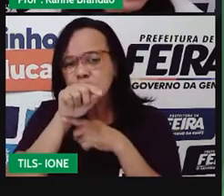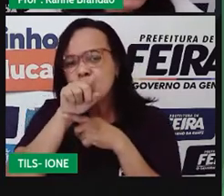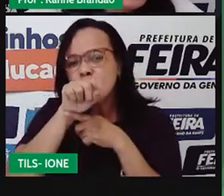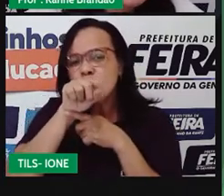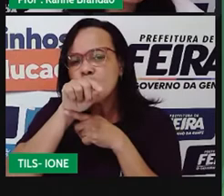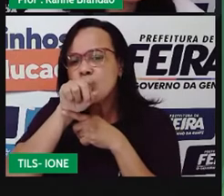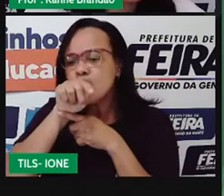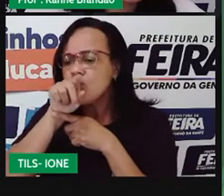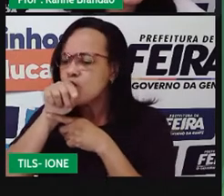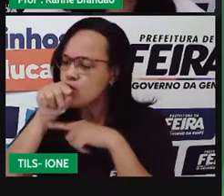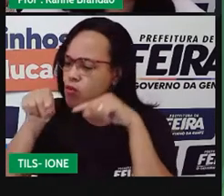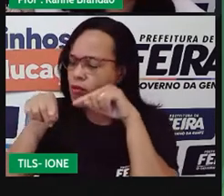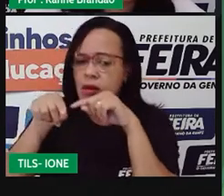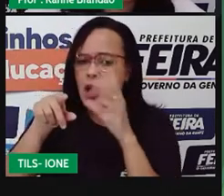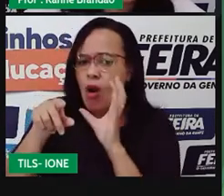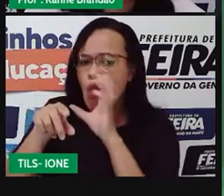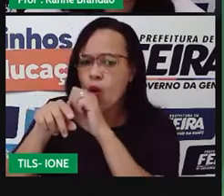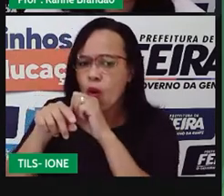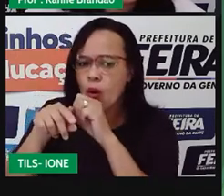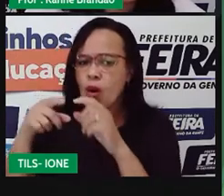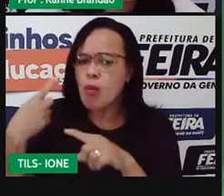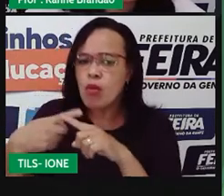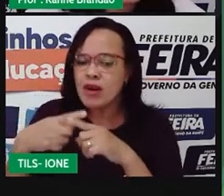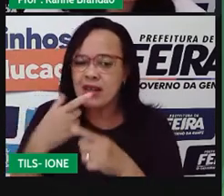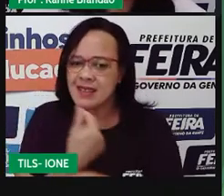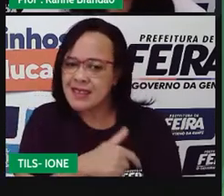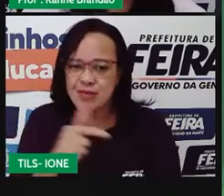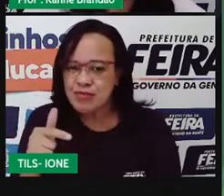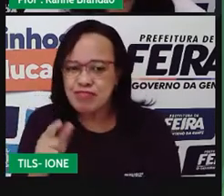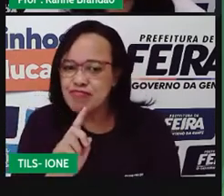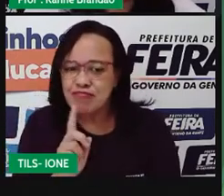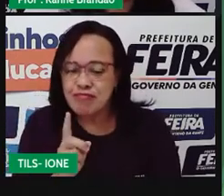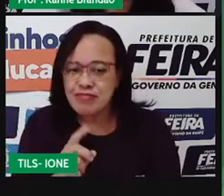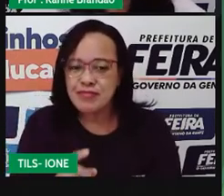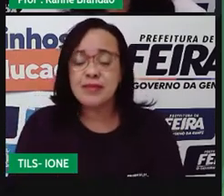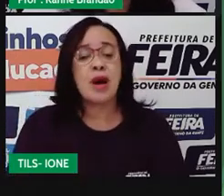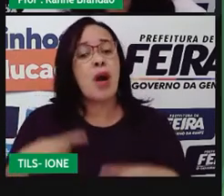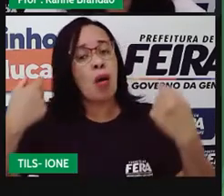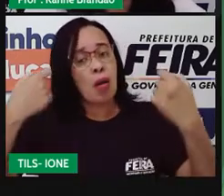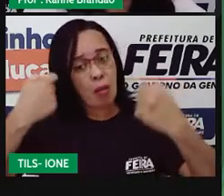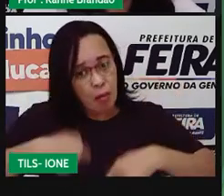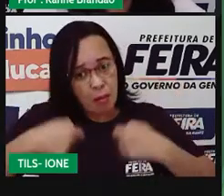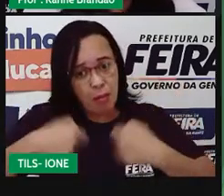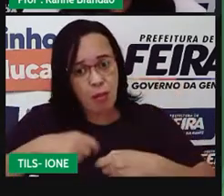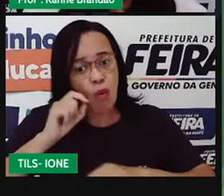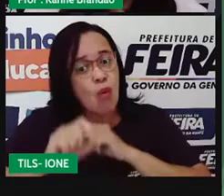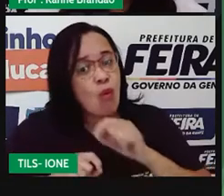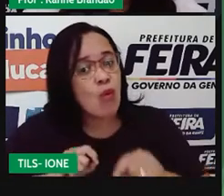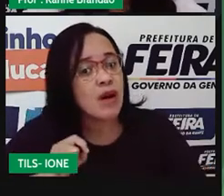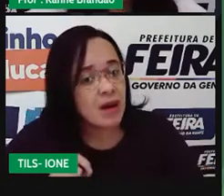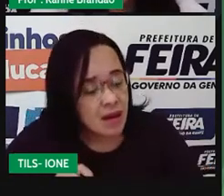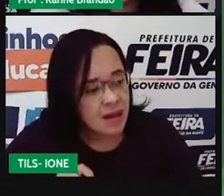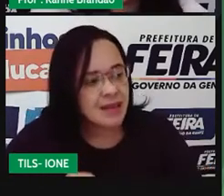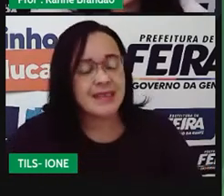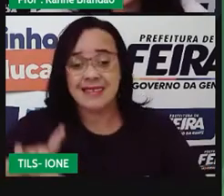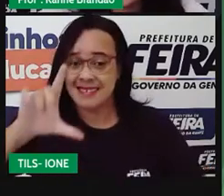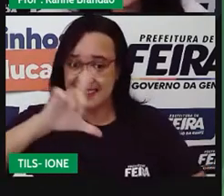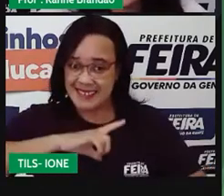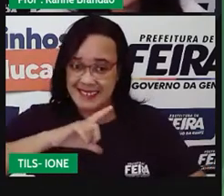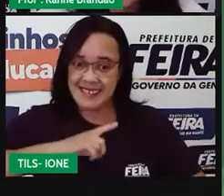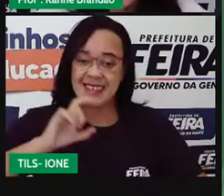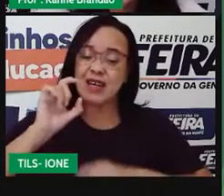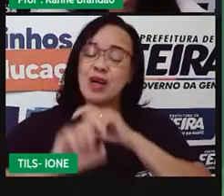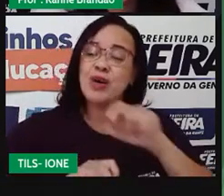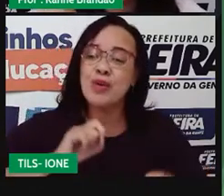passarinhos? A gente vai ver que existe uma relação harmônica nesse encontro aí